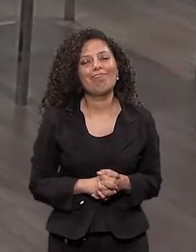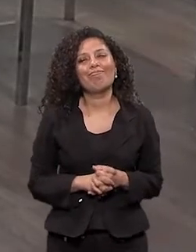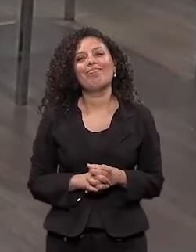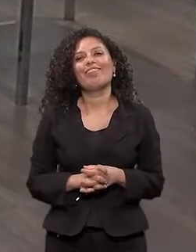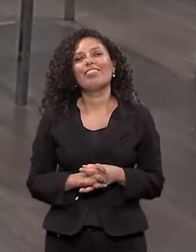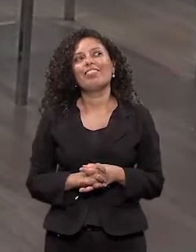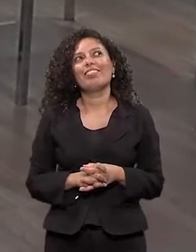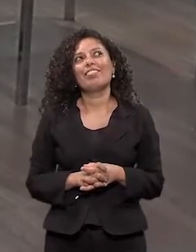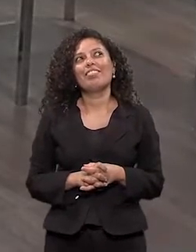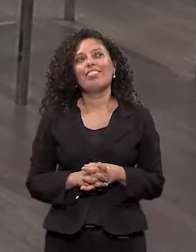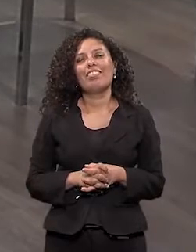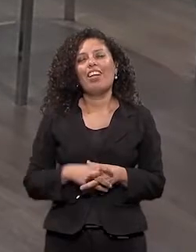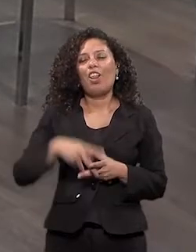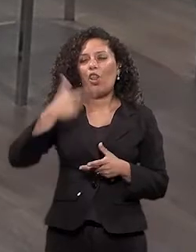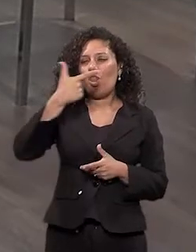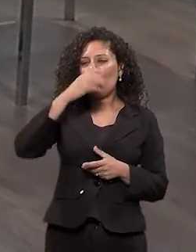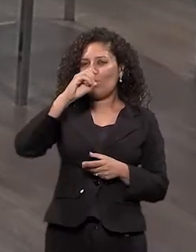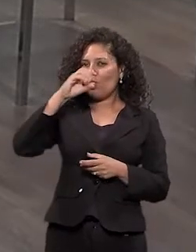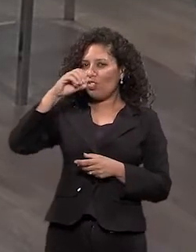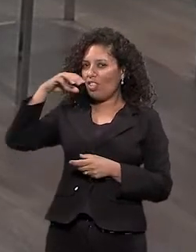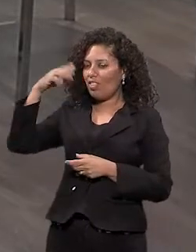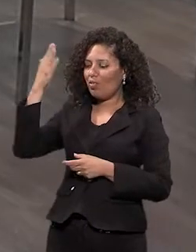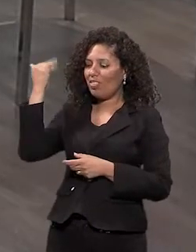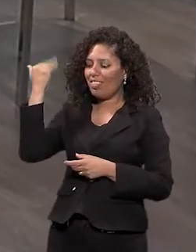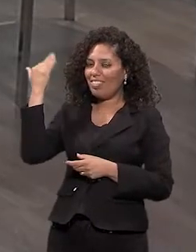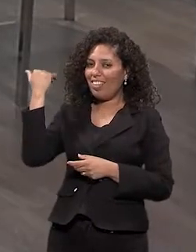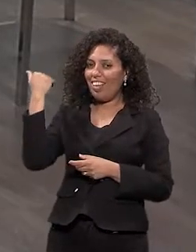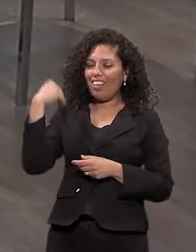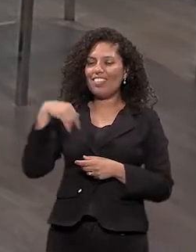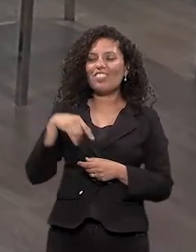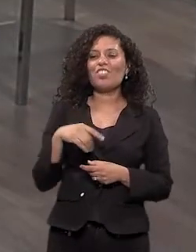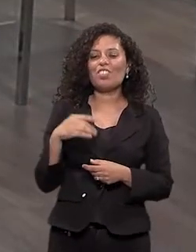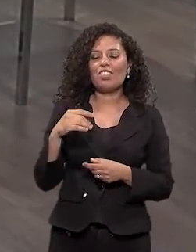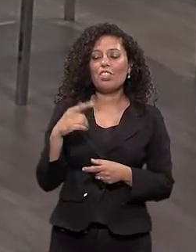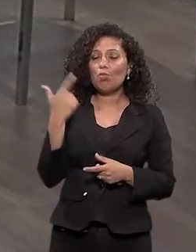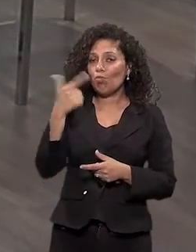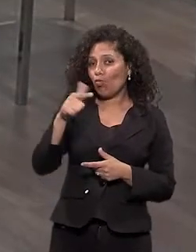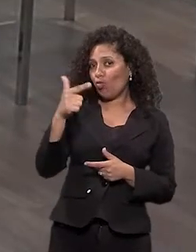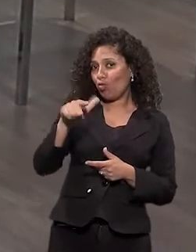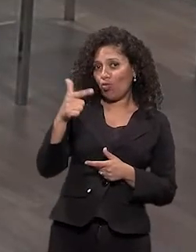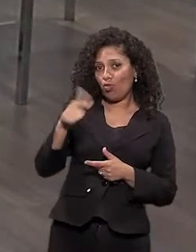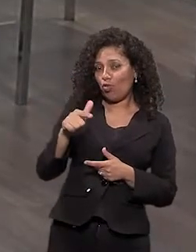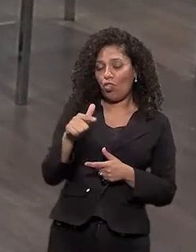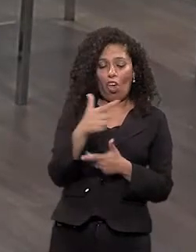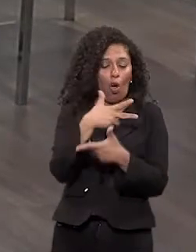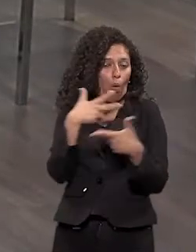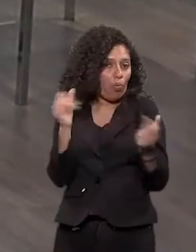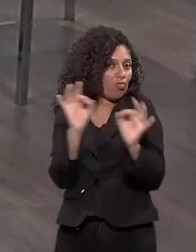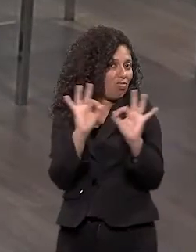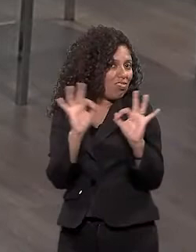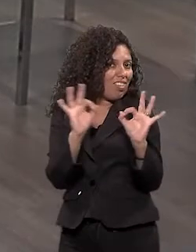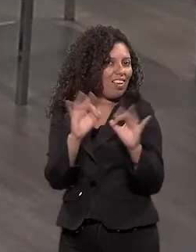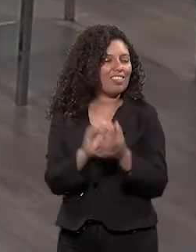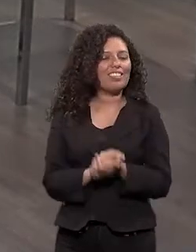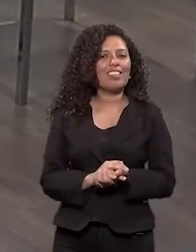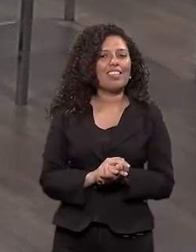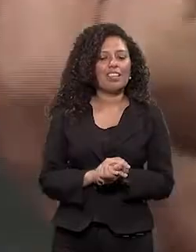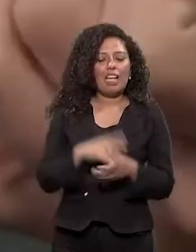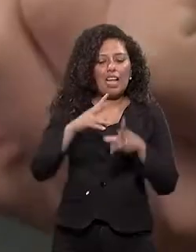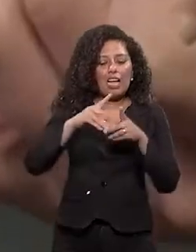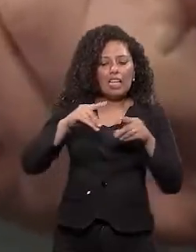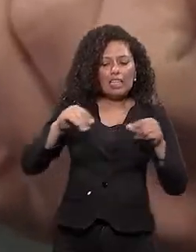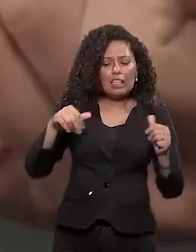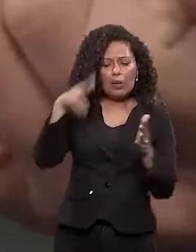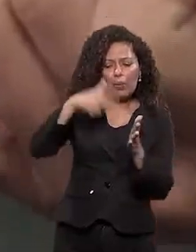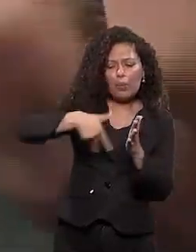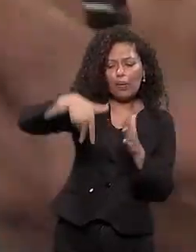Há 200 milhões de anos atrás Ainda não haviam seres racionais A terra era habitada